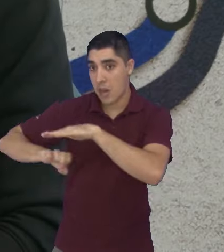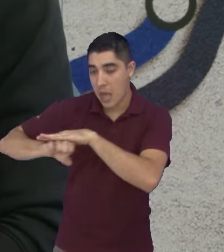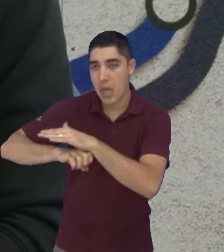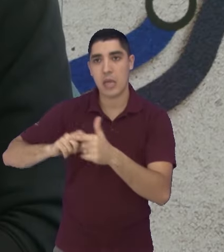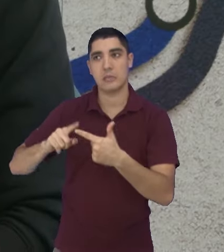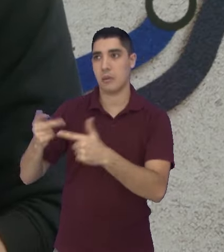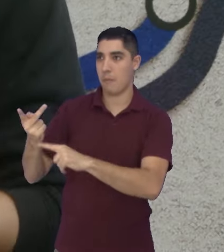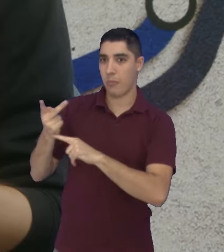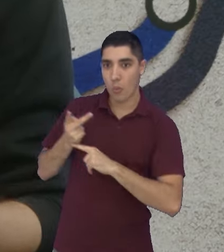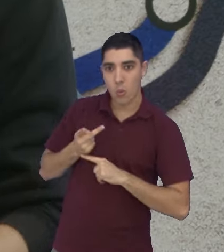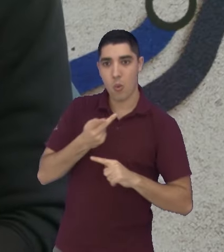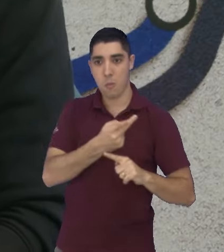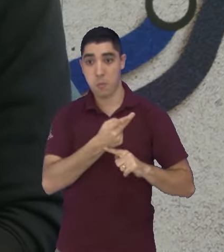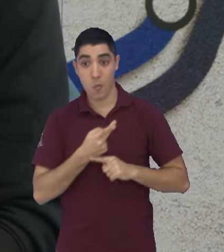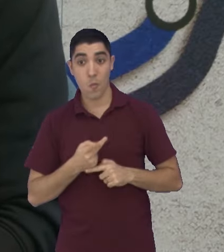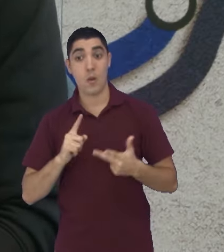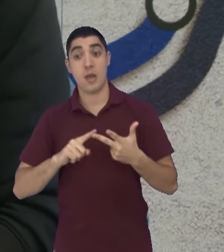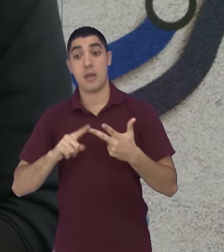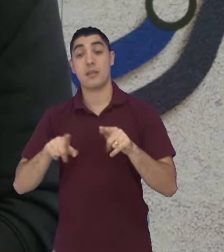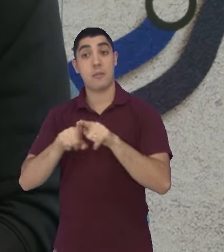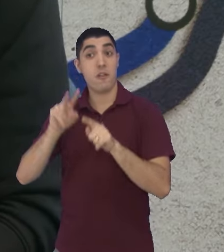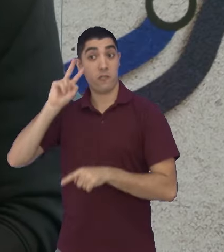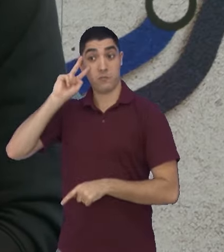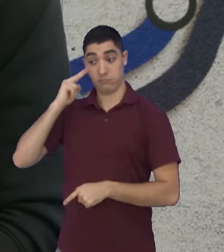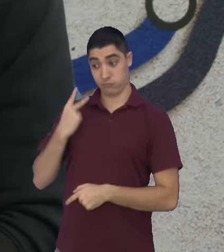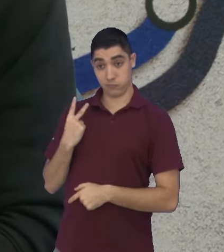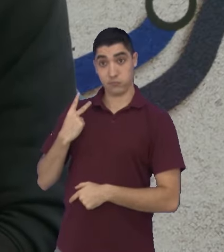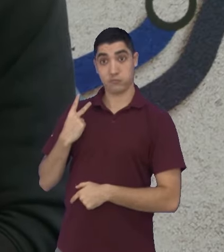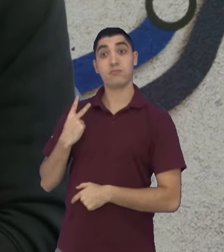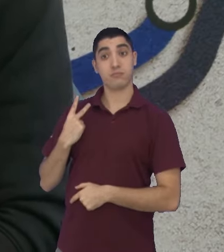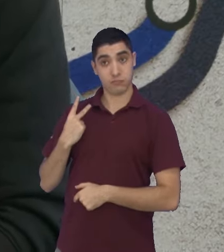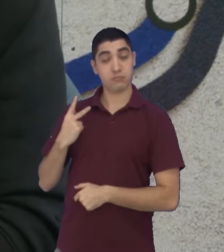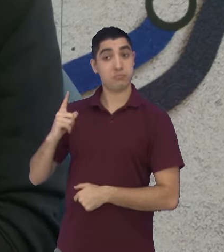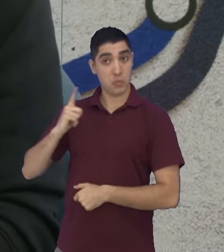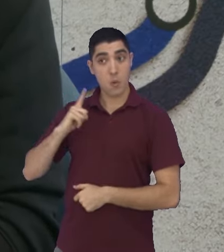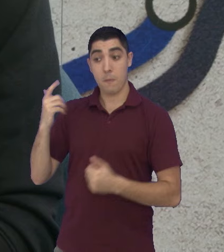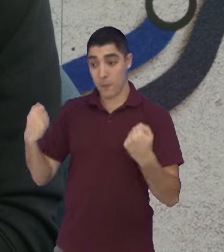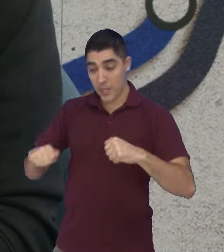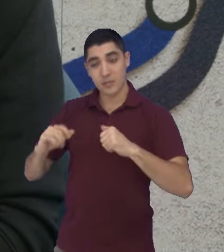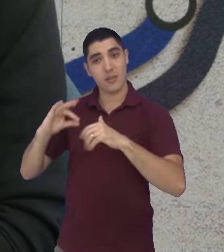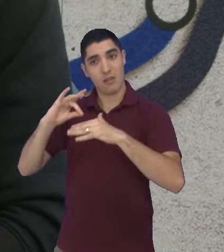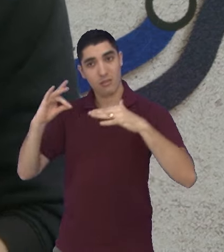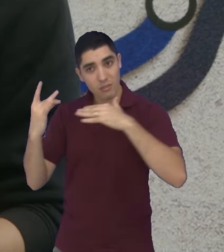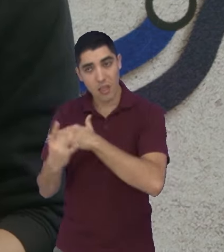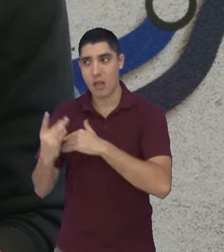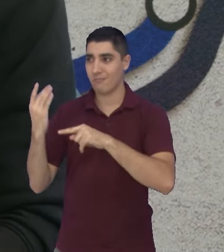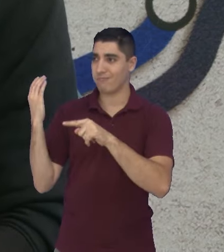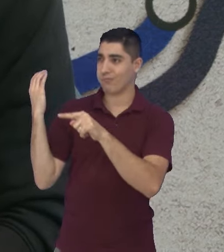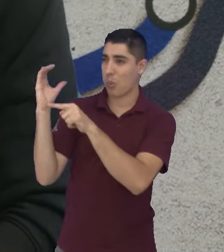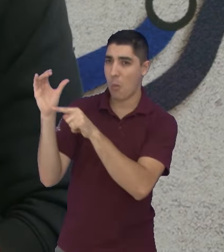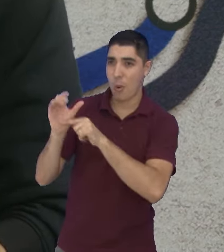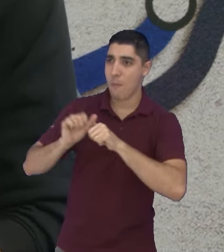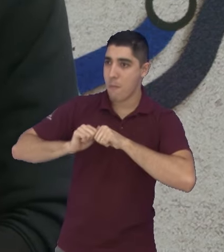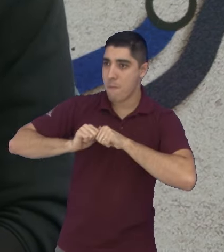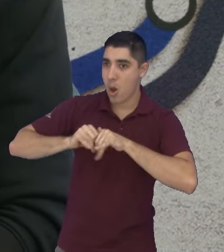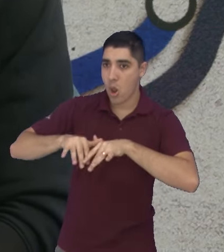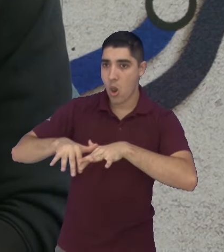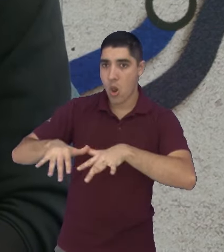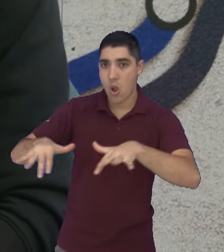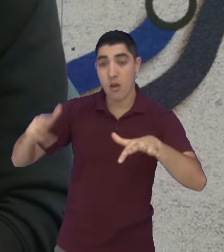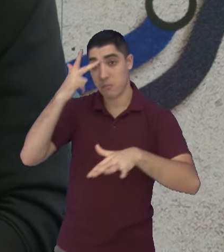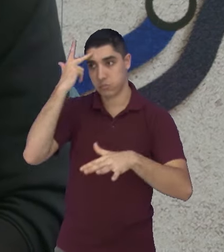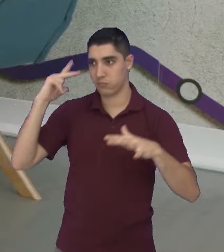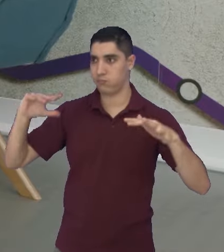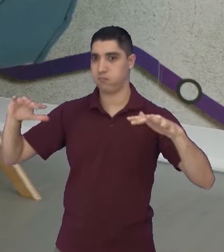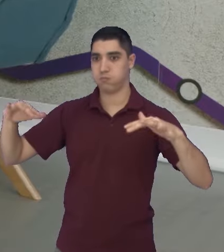atrás da gente e a visibilidade. Sim. Que hoje em dia precisa ter nas redes sociais para você conseguir alavancar muita coisa para você